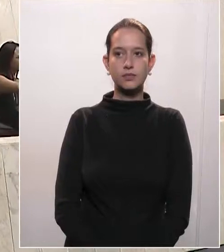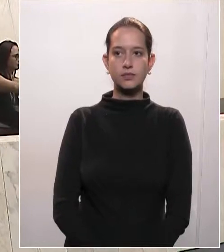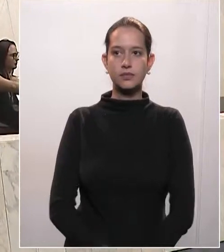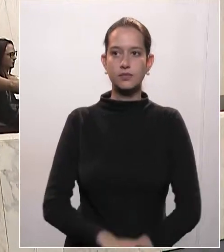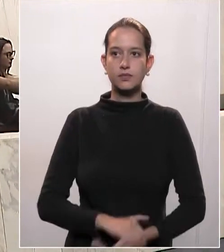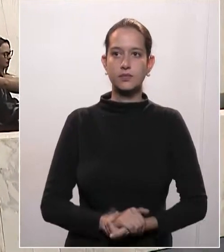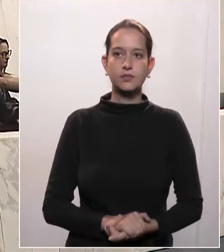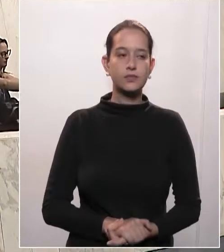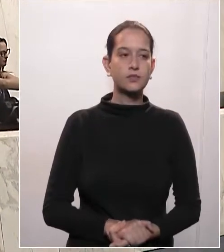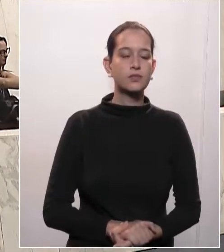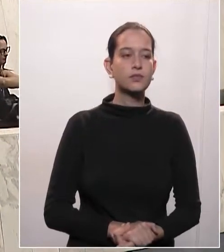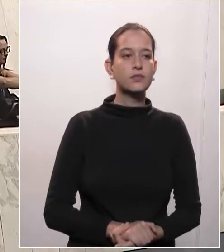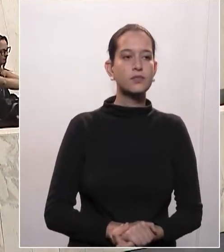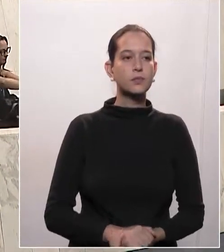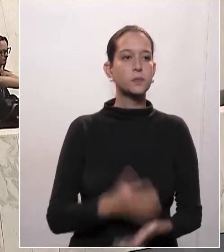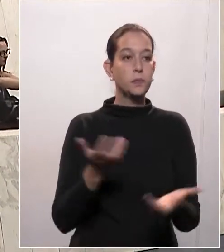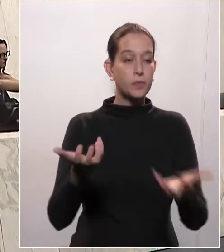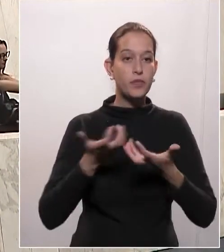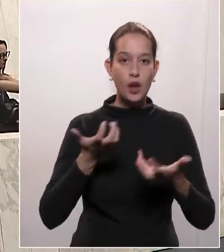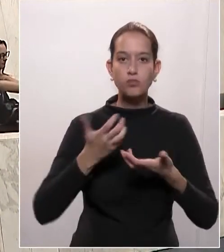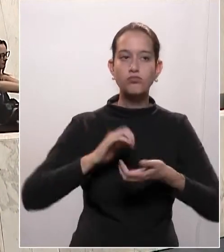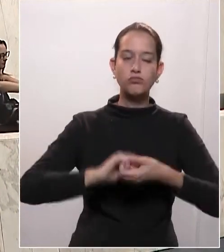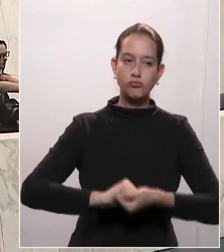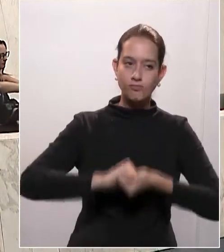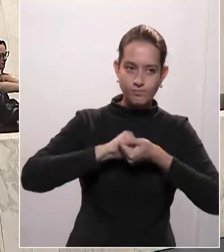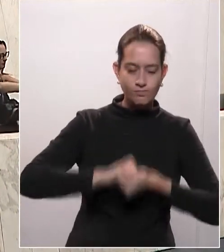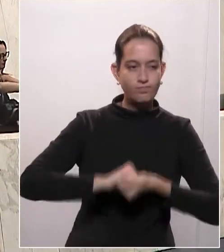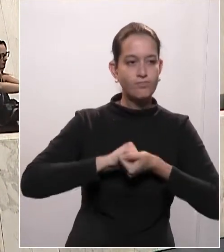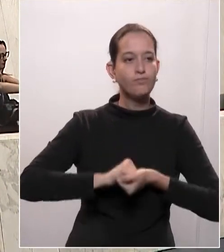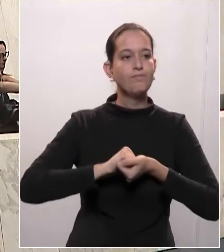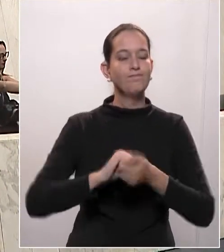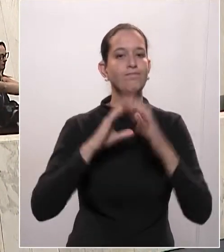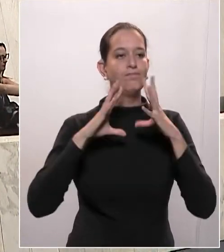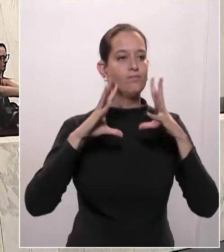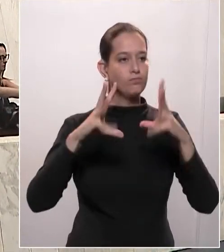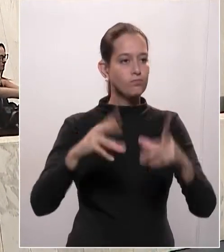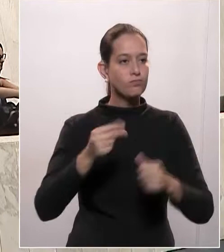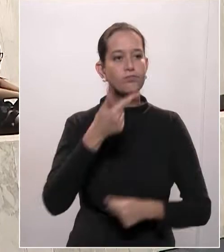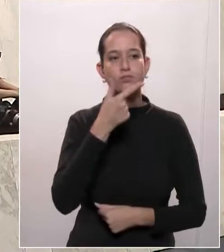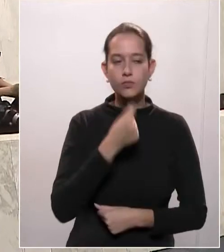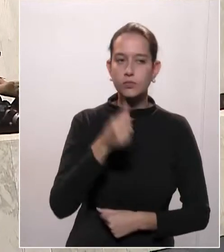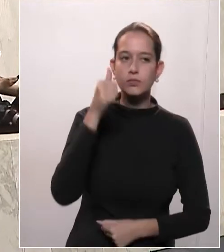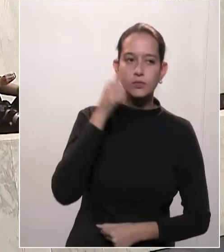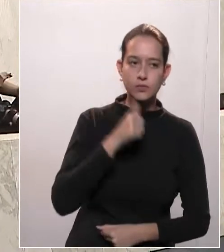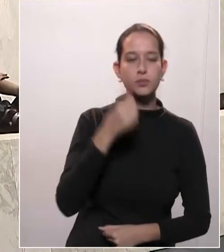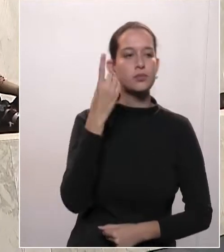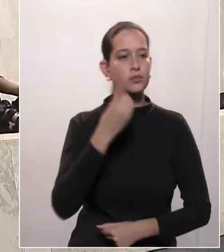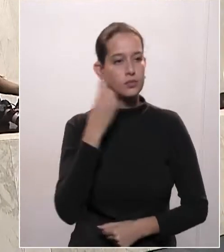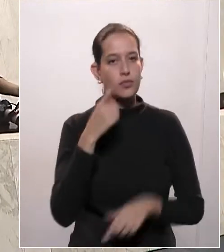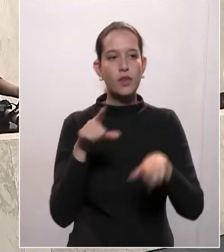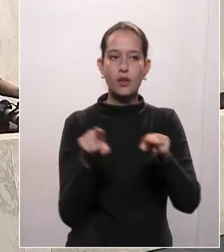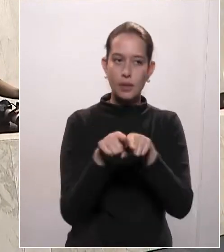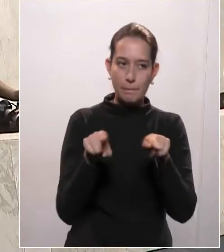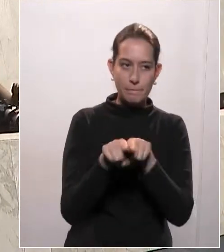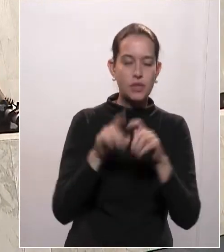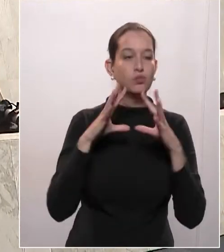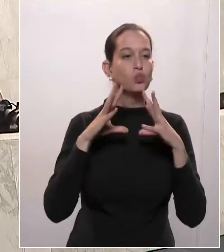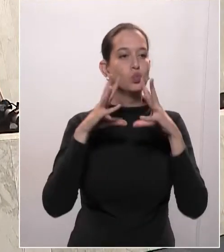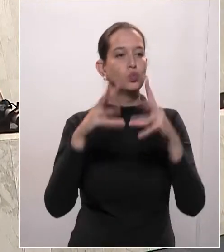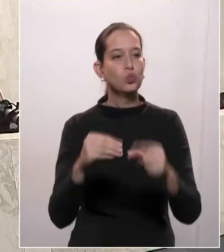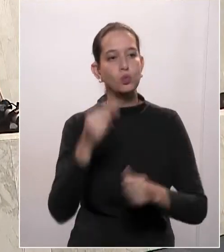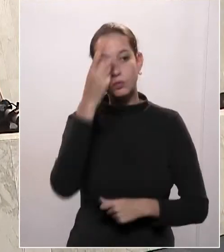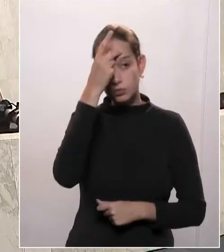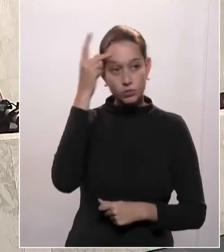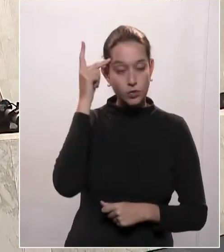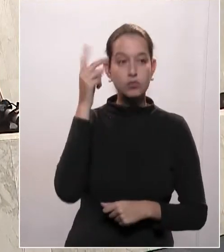Quero cumprimentar todos os deputados e deputadas, todos e todas que acompanham esta sessão